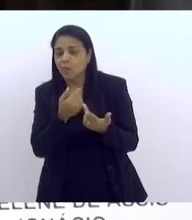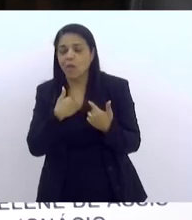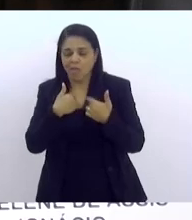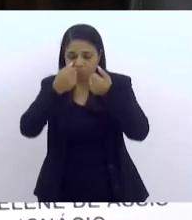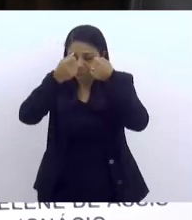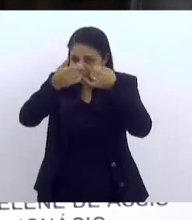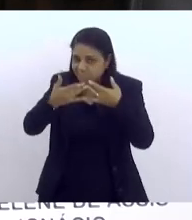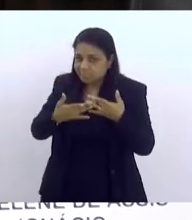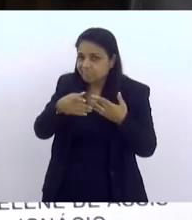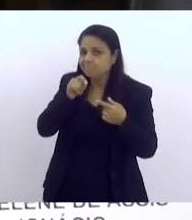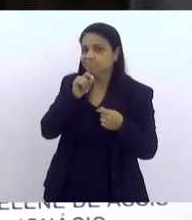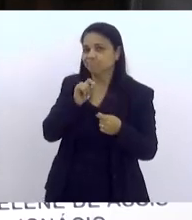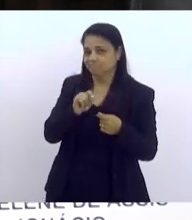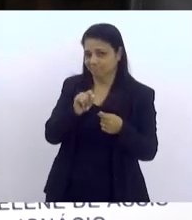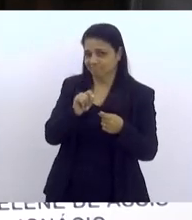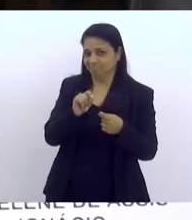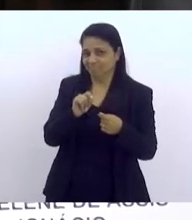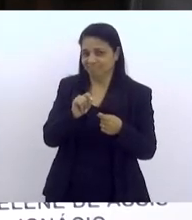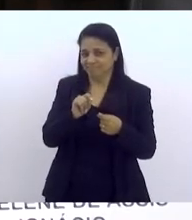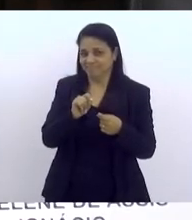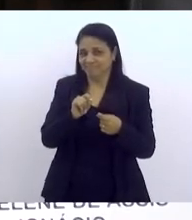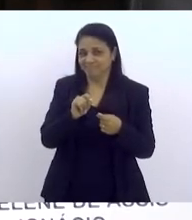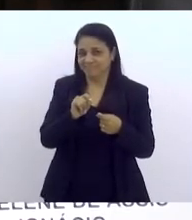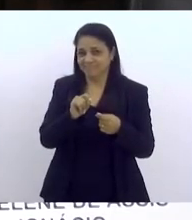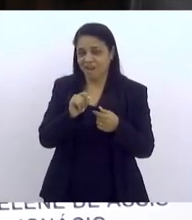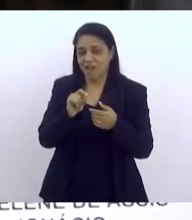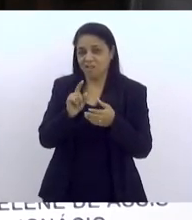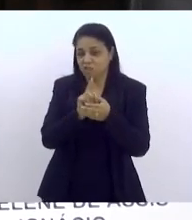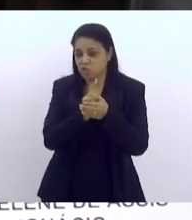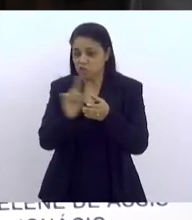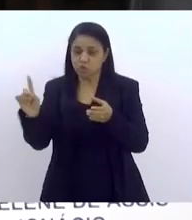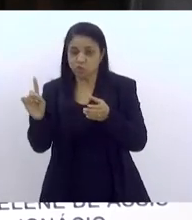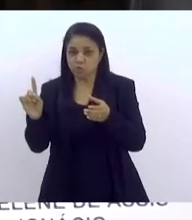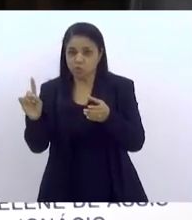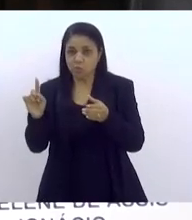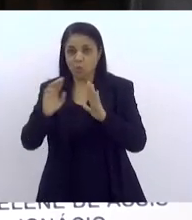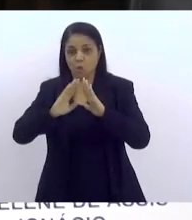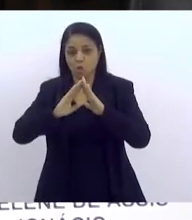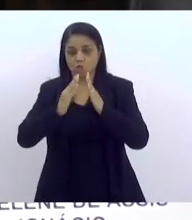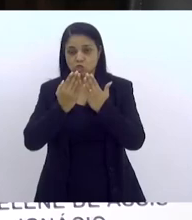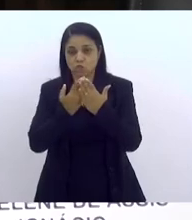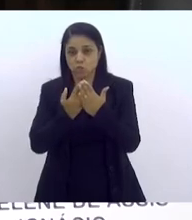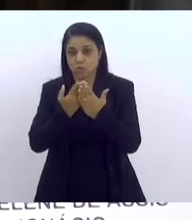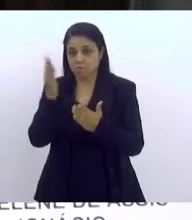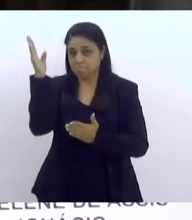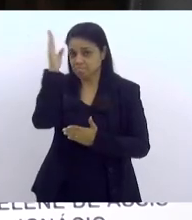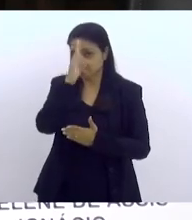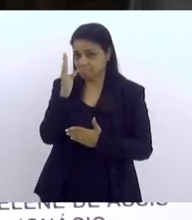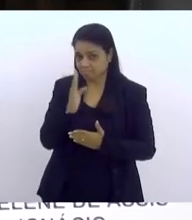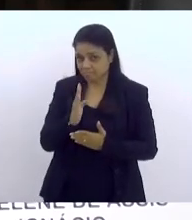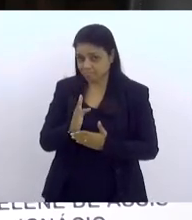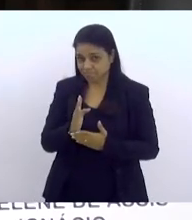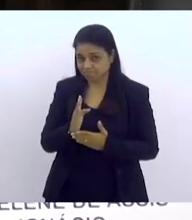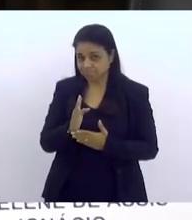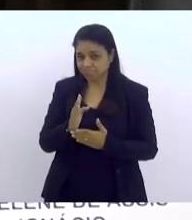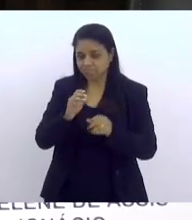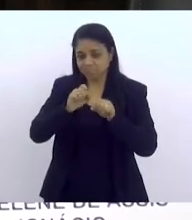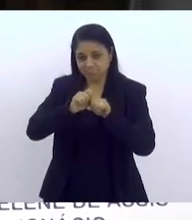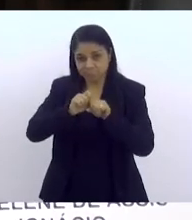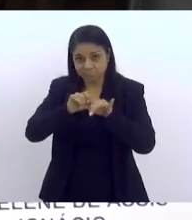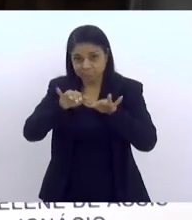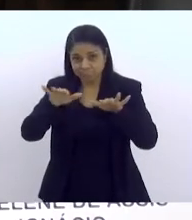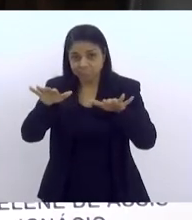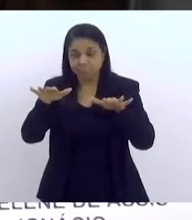Eu quero falar sobre a exclusão escolar no Brasil, e falar de forma ampla,